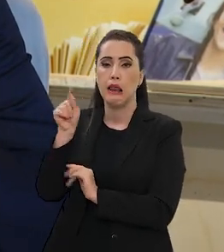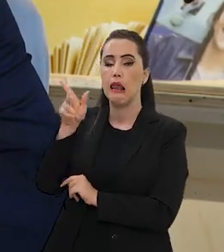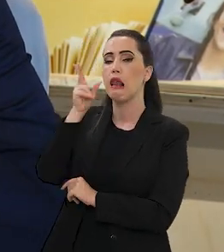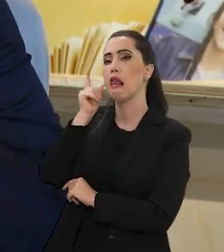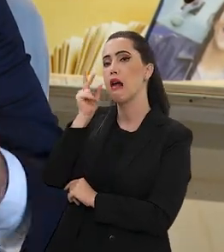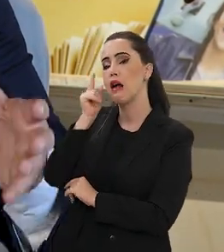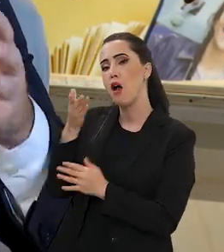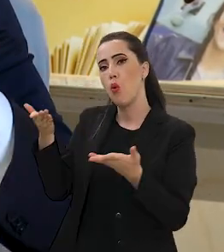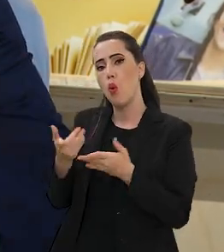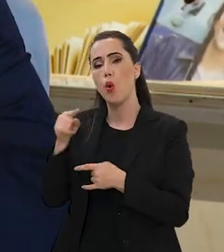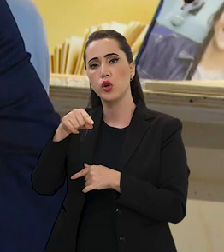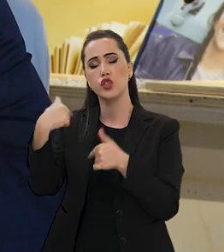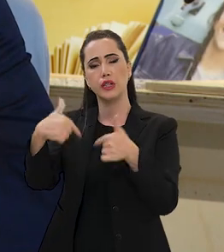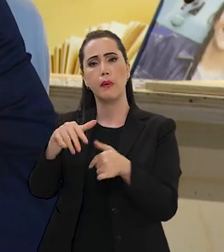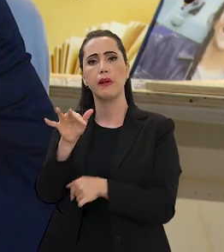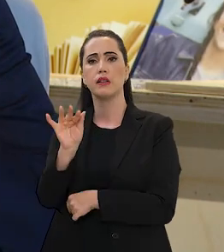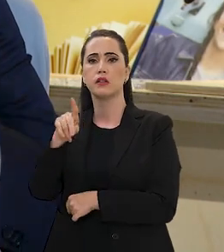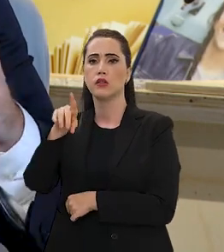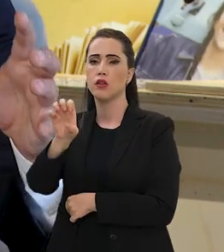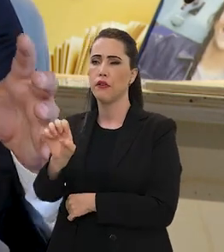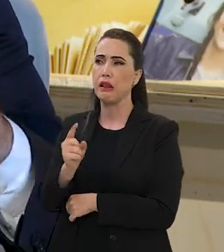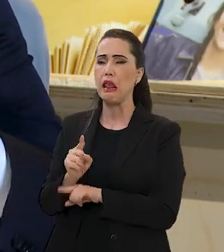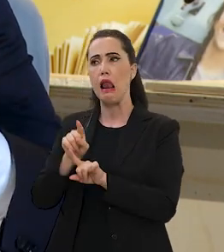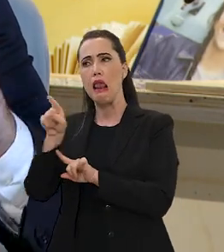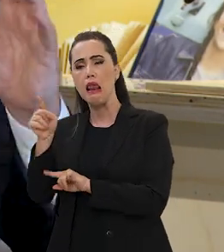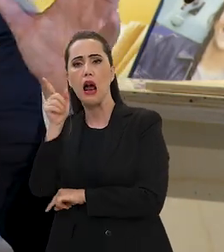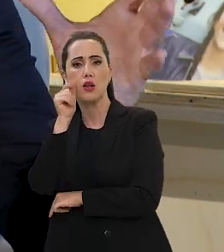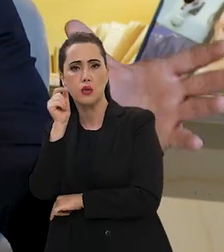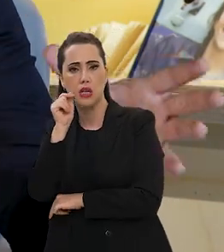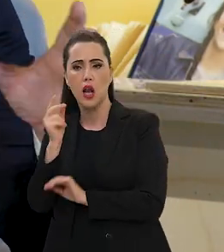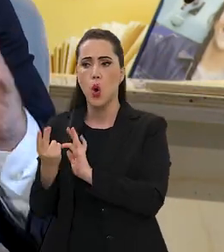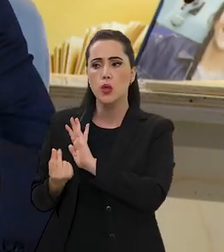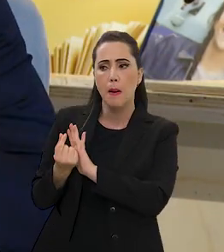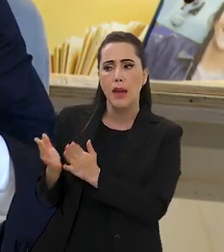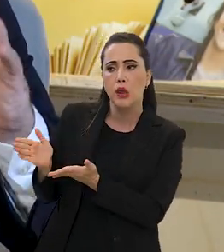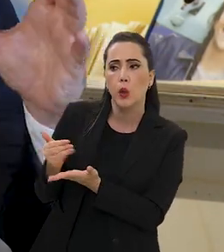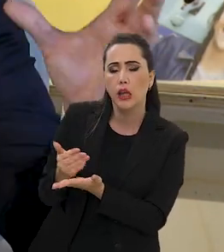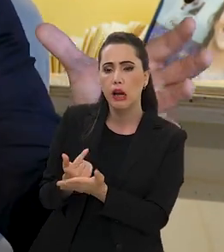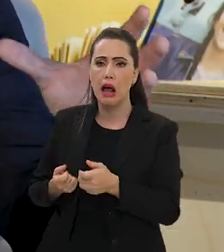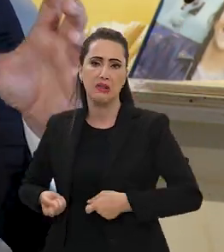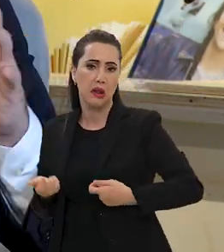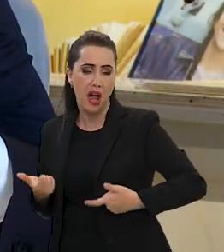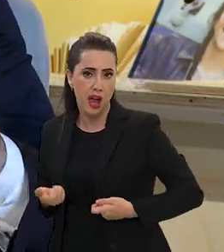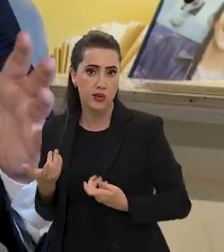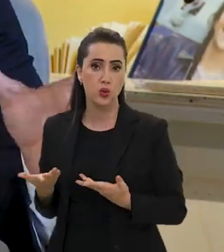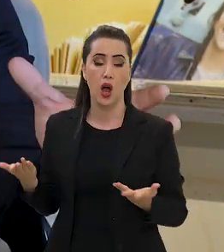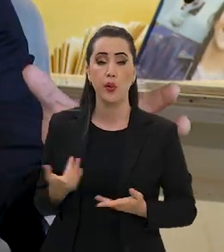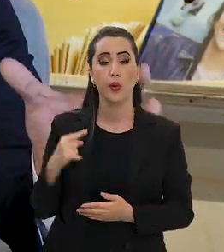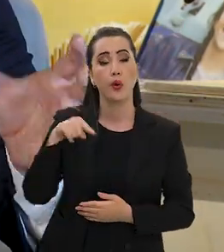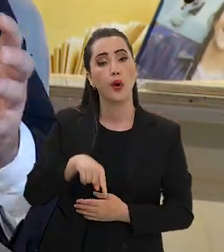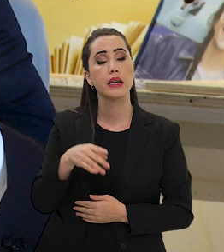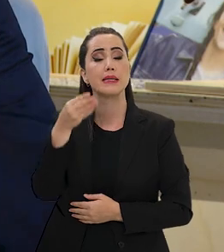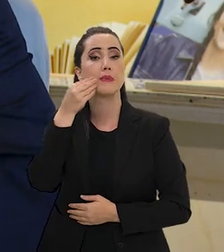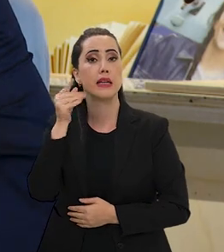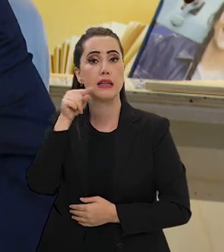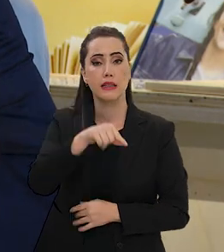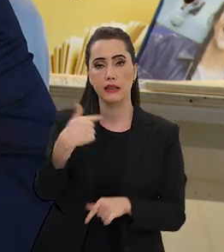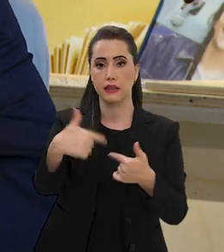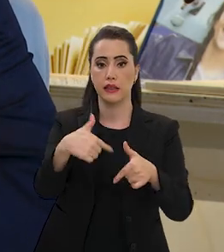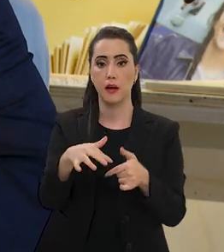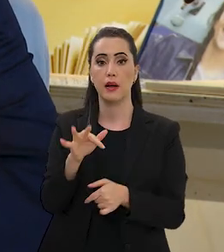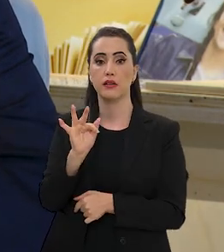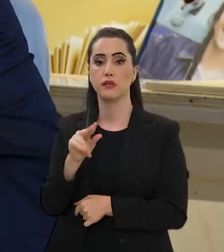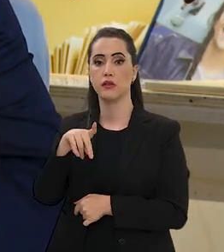Estado do Ceará para o FNDE. Ali você mexia com orçamento, receitas, despesas, números, como que você traz